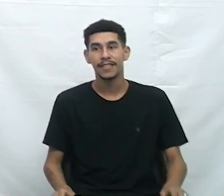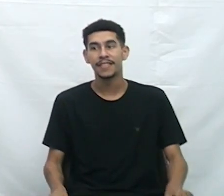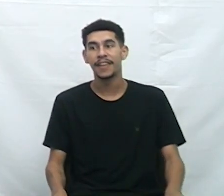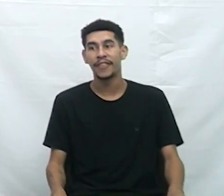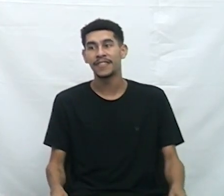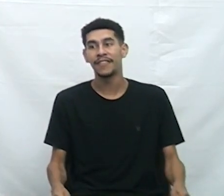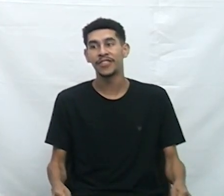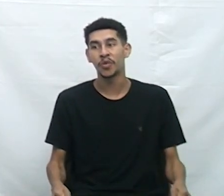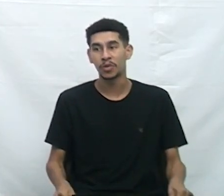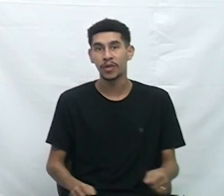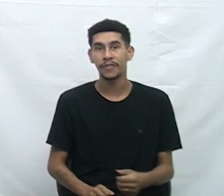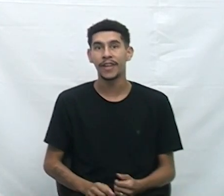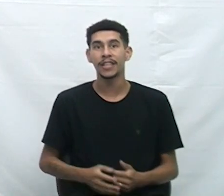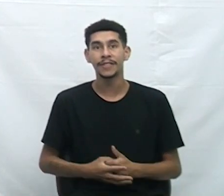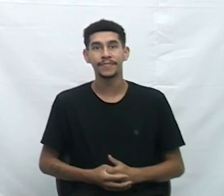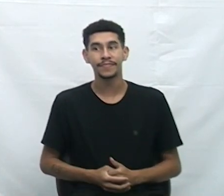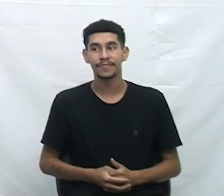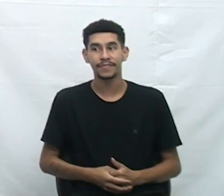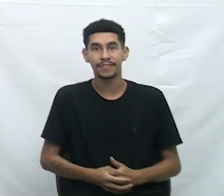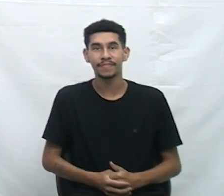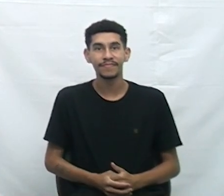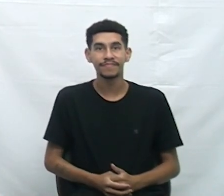Motivo de doença.